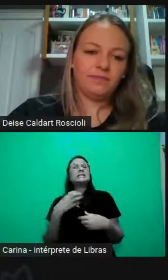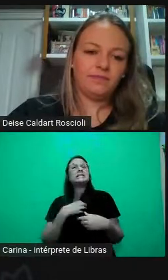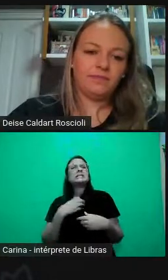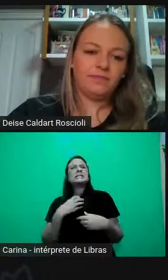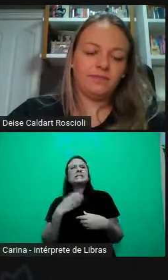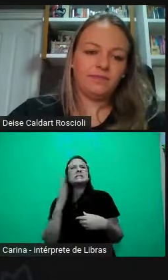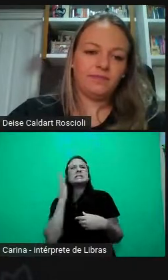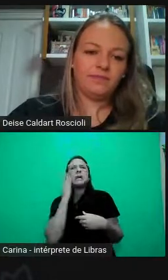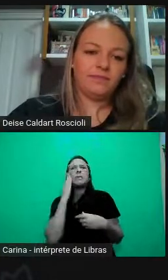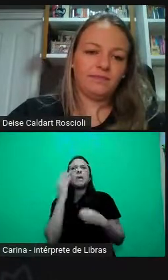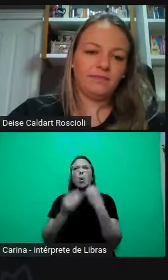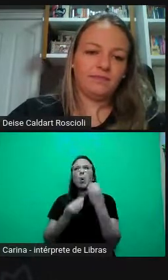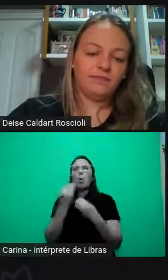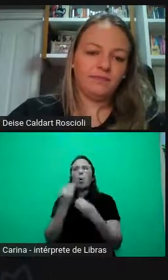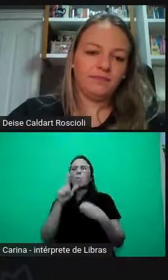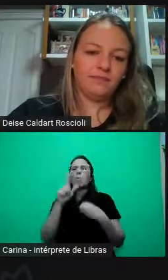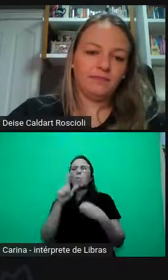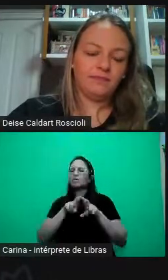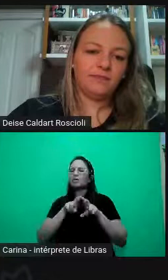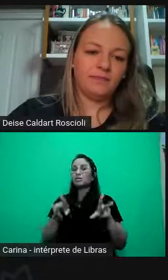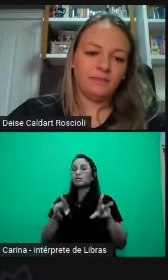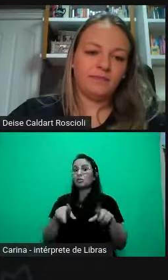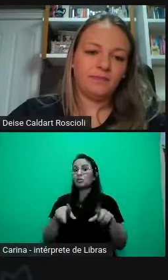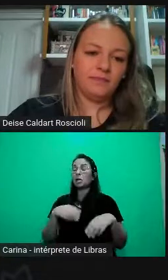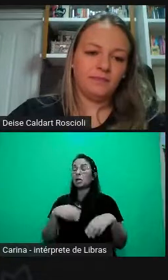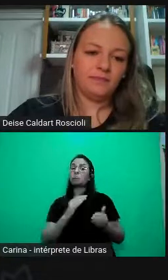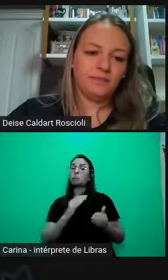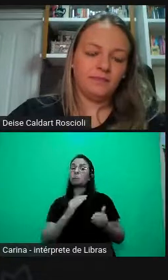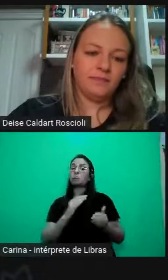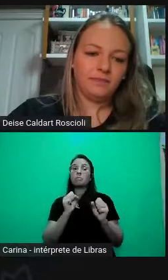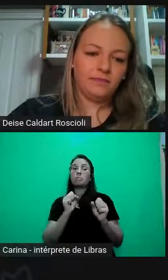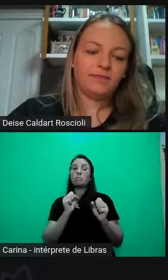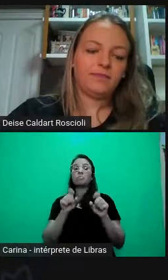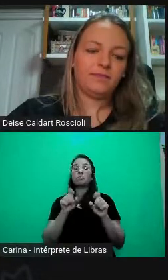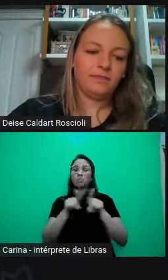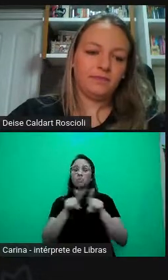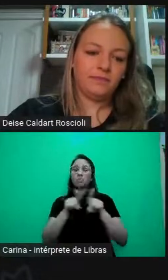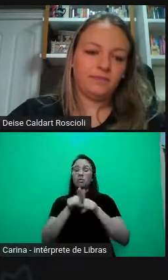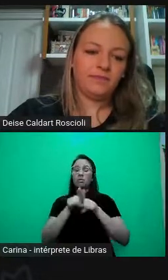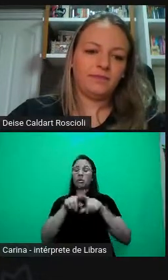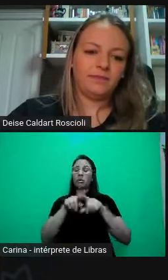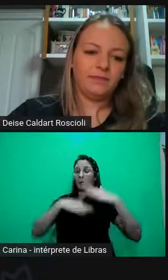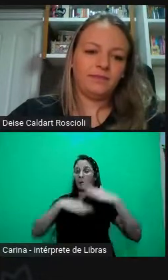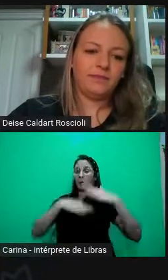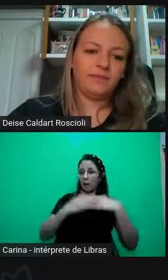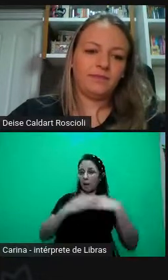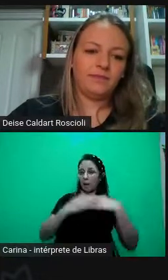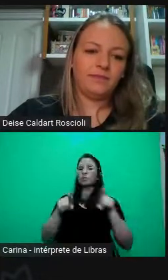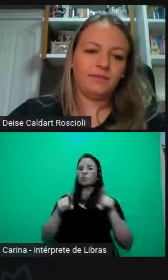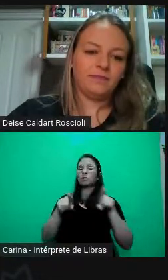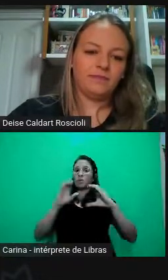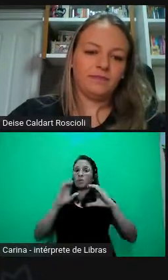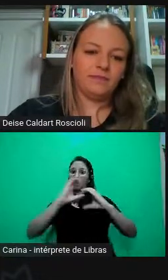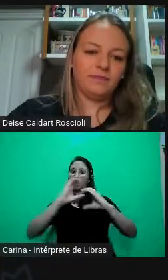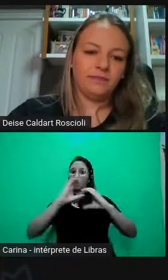questões de ordem prática, como comunicação, que a gente tem um exemplo aqui, que é o caso da Libras,